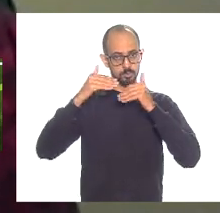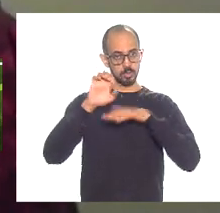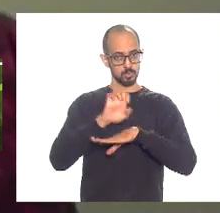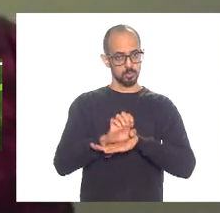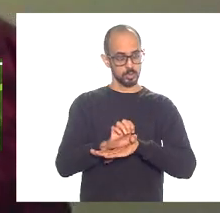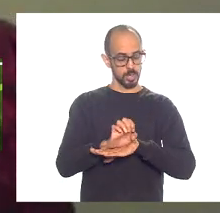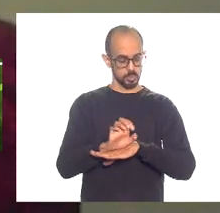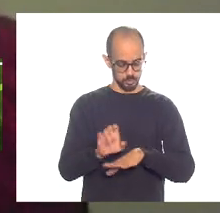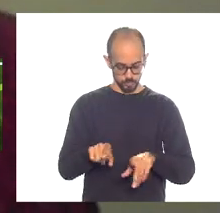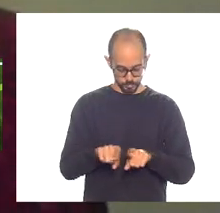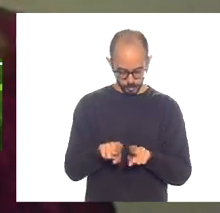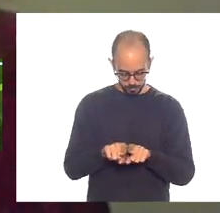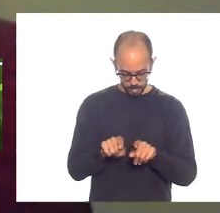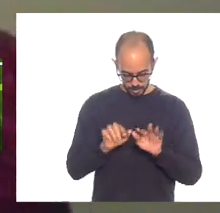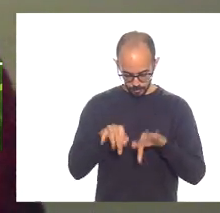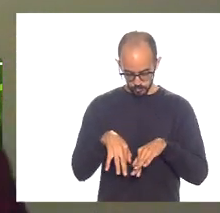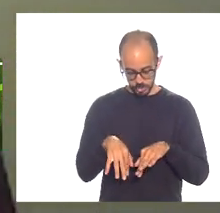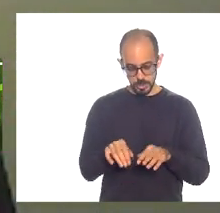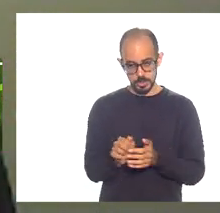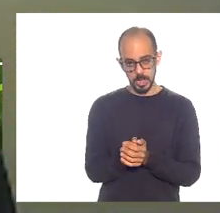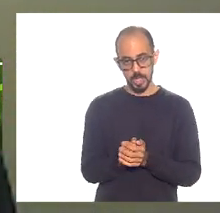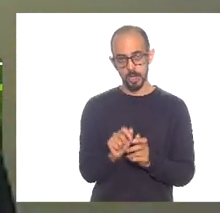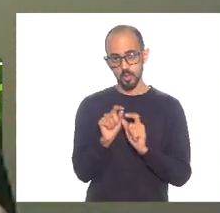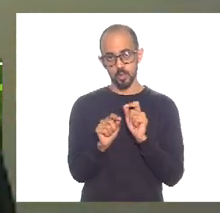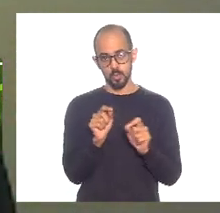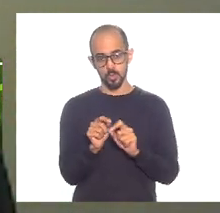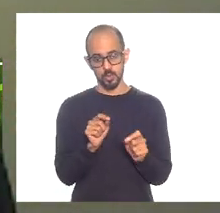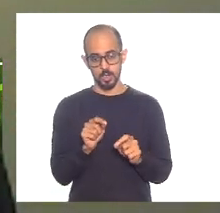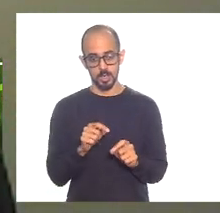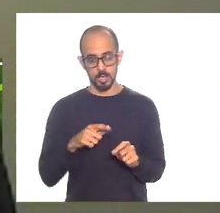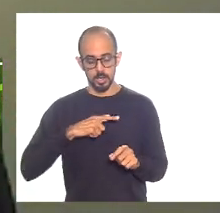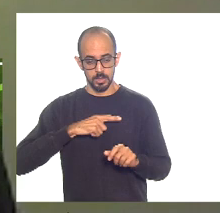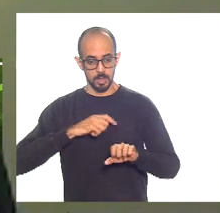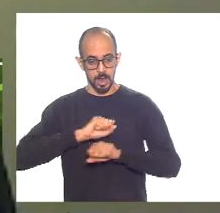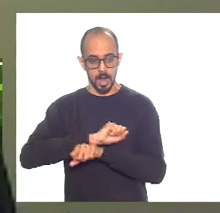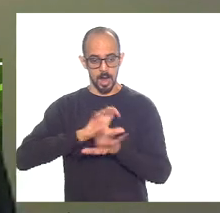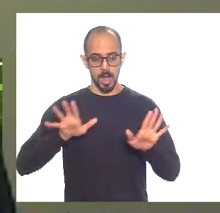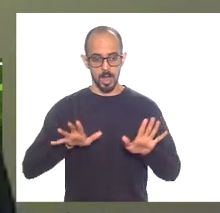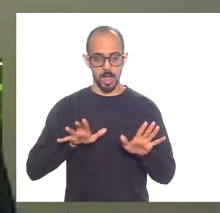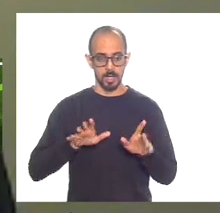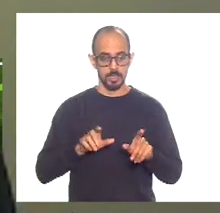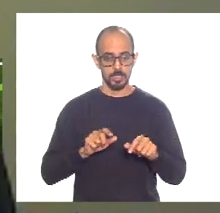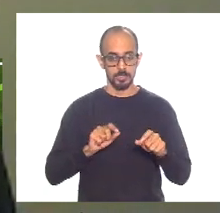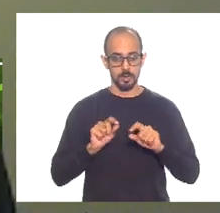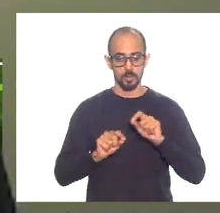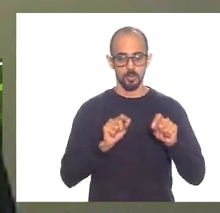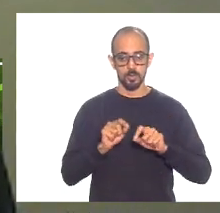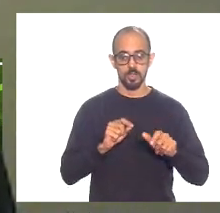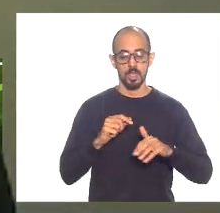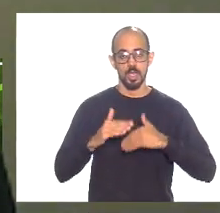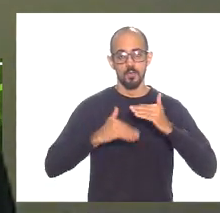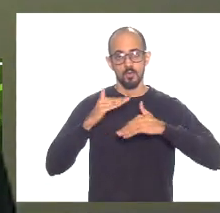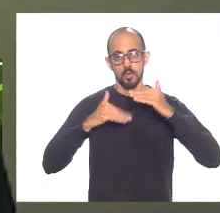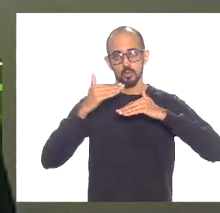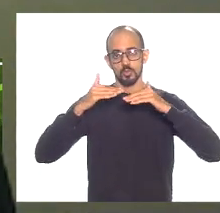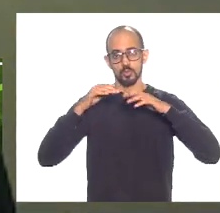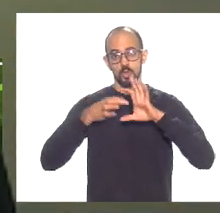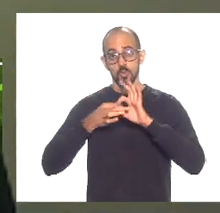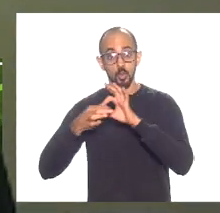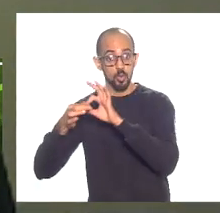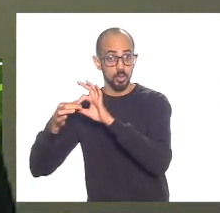por último também né é ter um pouco claro essa questão da evolução do cenário econômico que deve ser